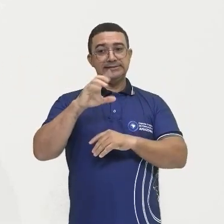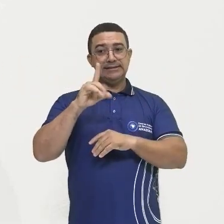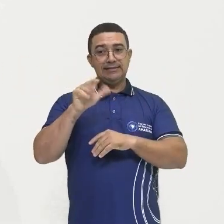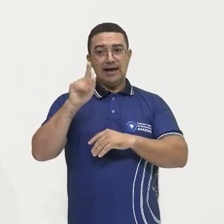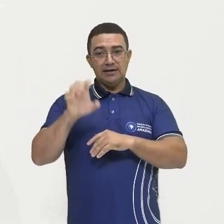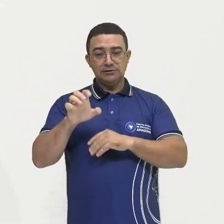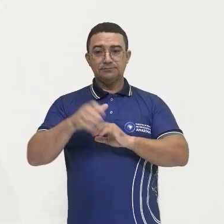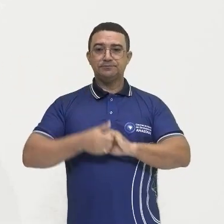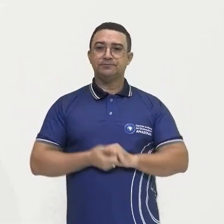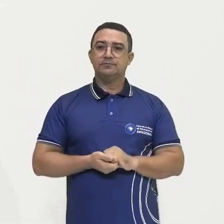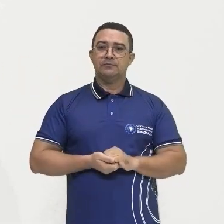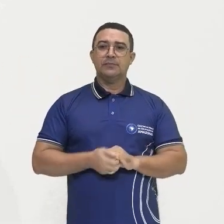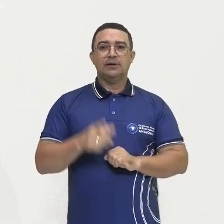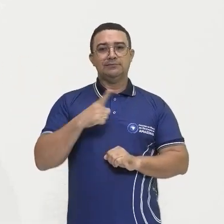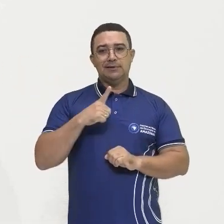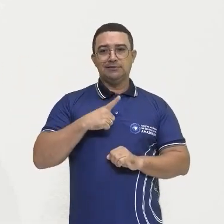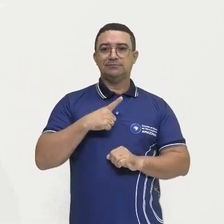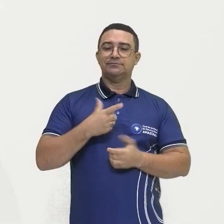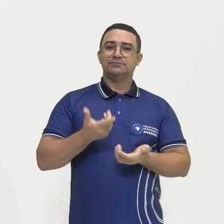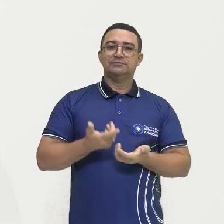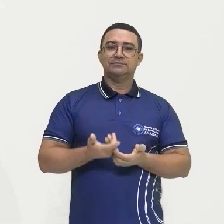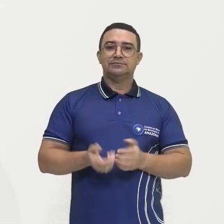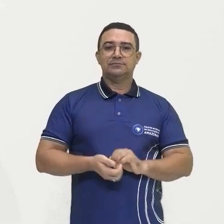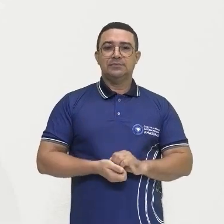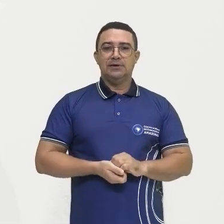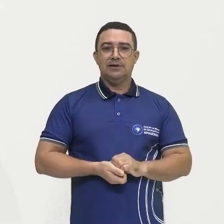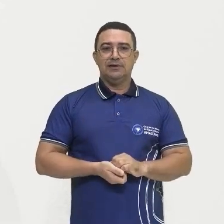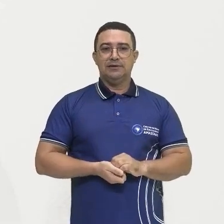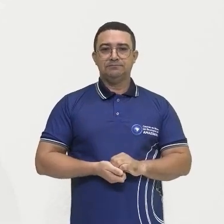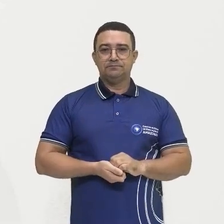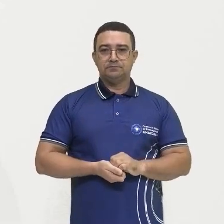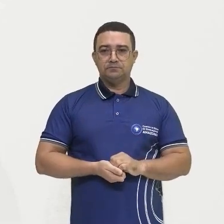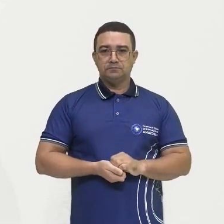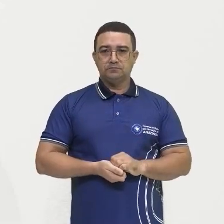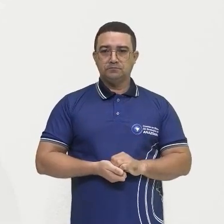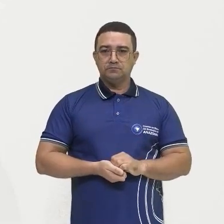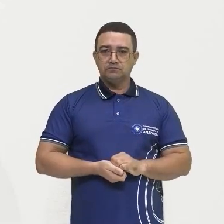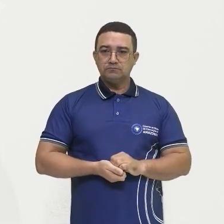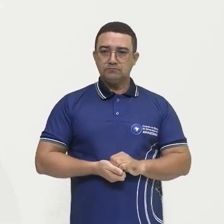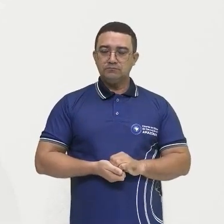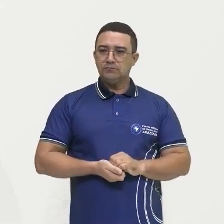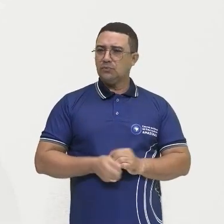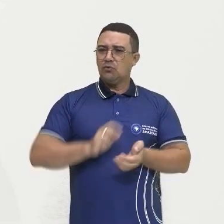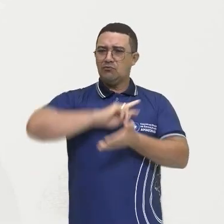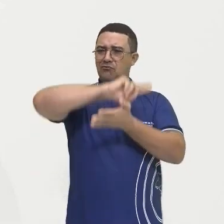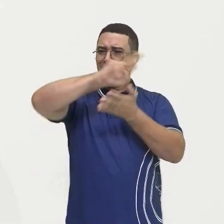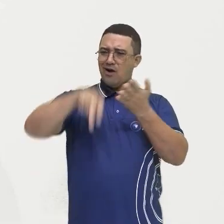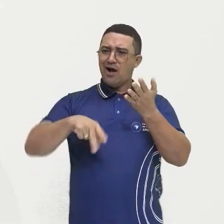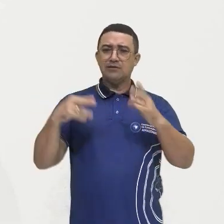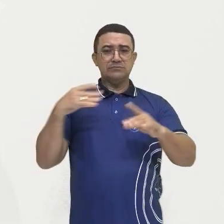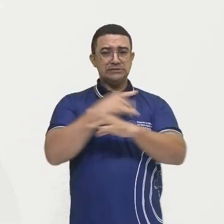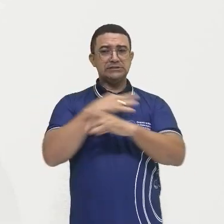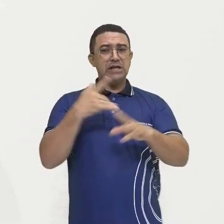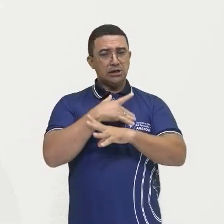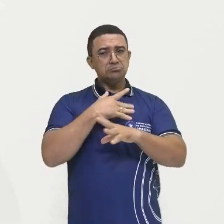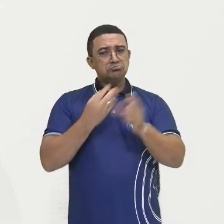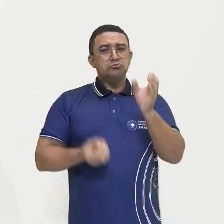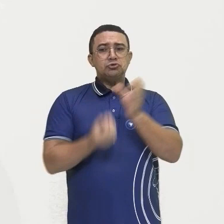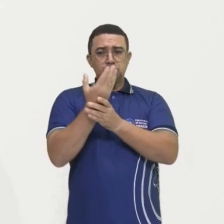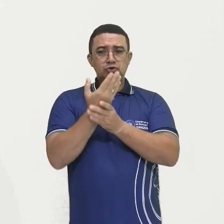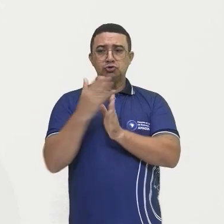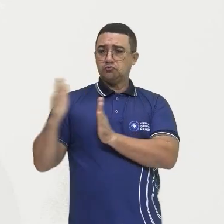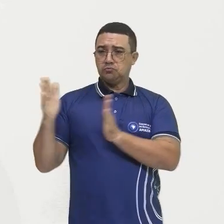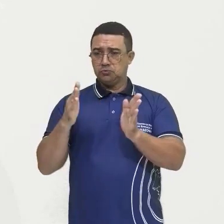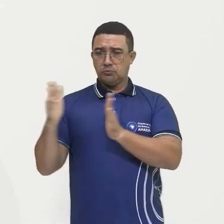aqui Alenqué, Óbidos, Faro, Santarém, que foi um dos destaques aí